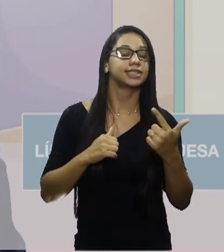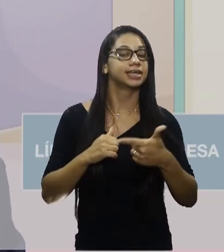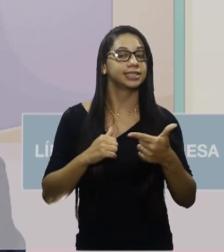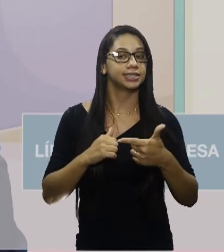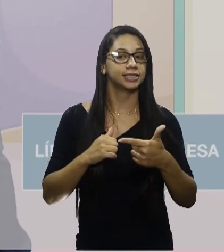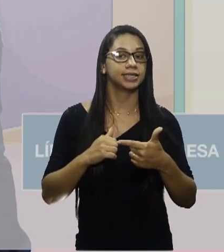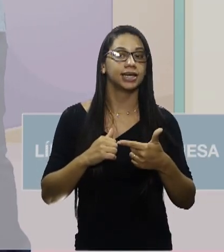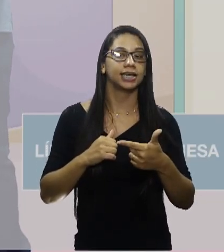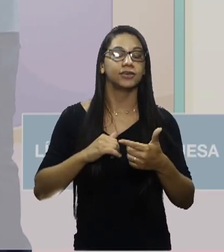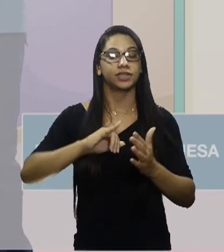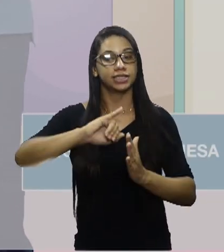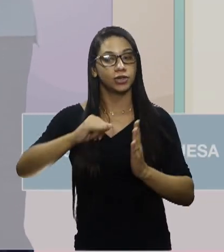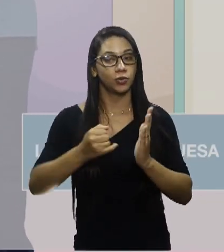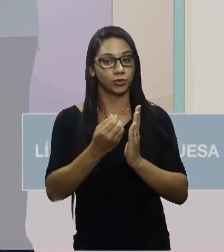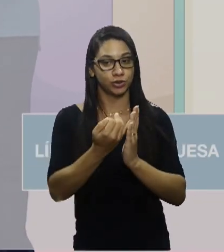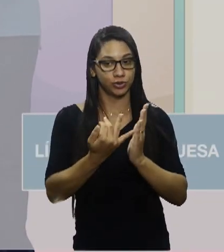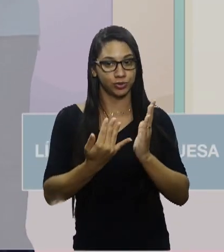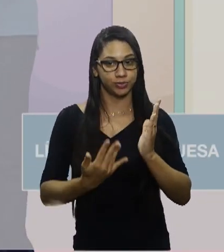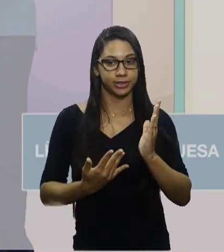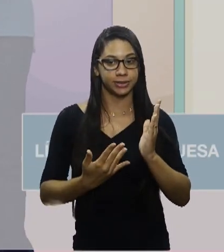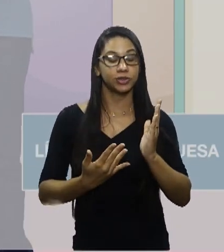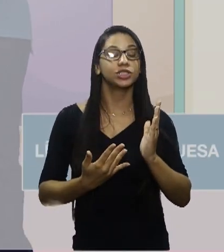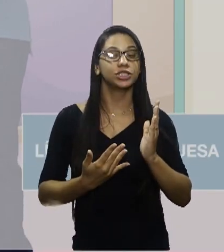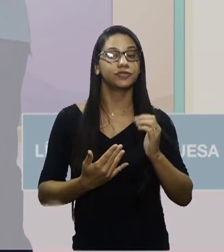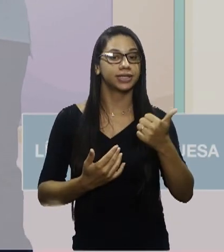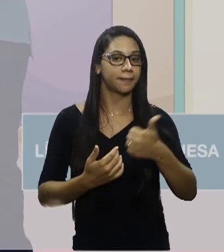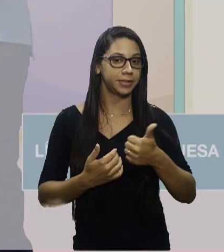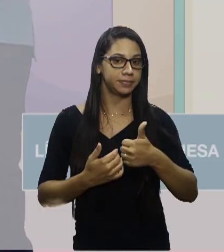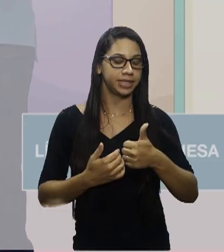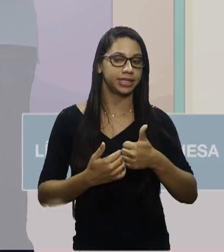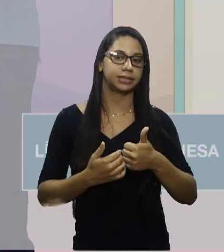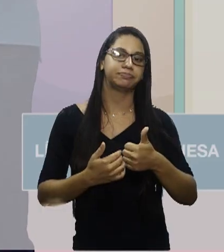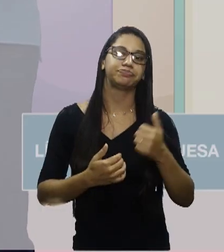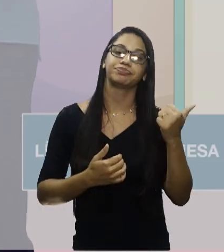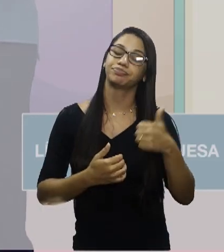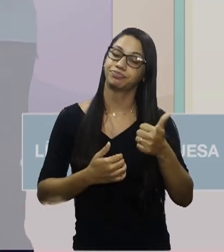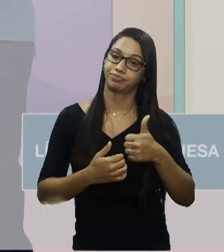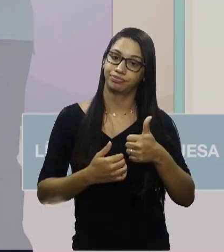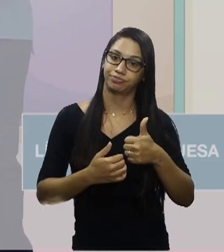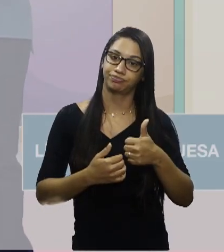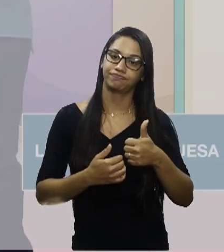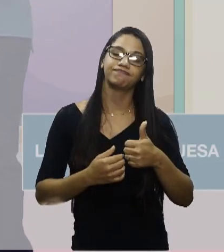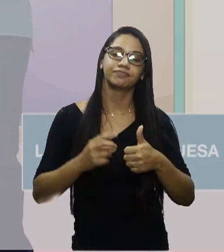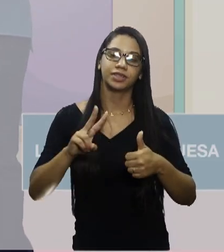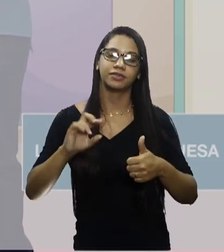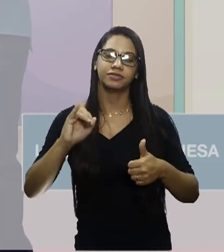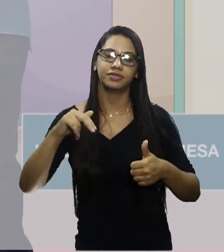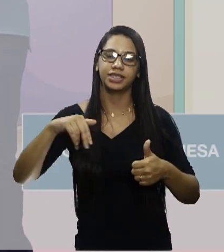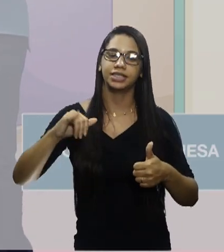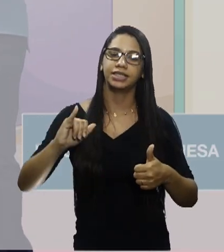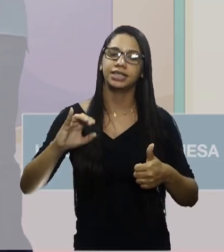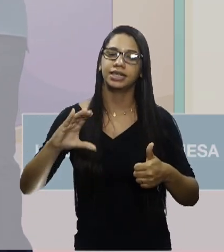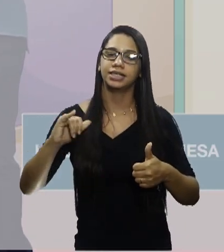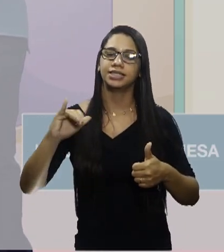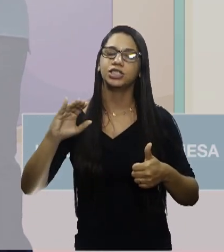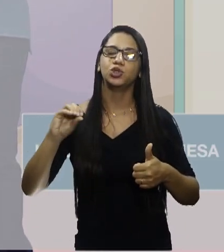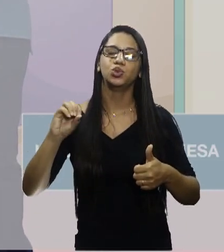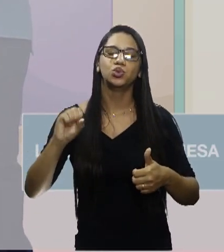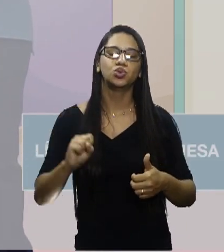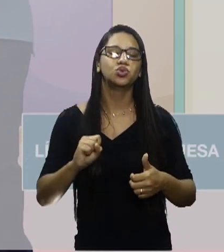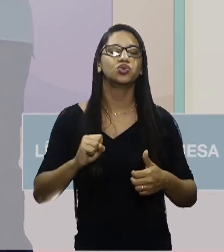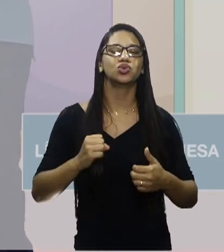oração vai ser uma justificativa ou explicação da primeira. Então, a primeira oração, Vinícius devia estar cansado.